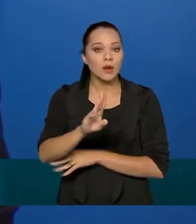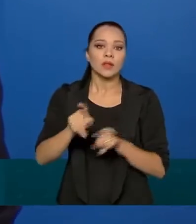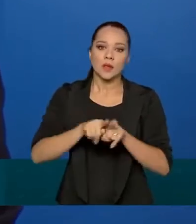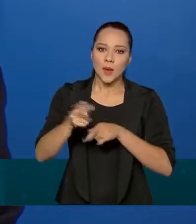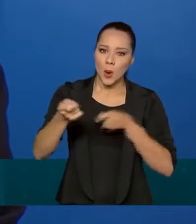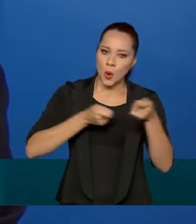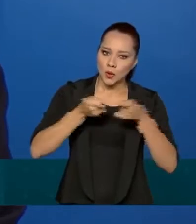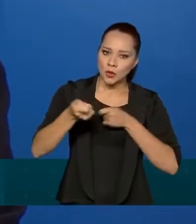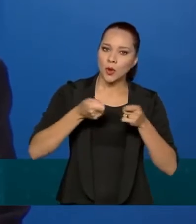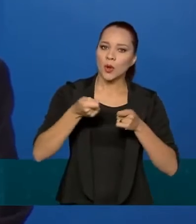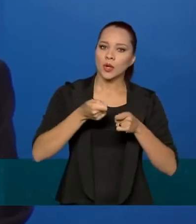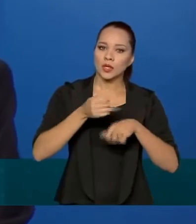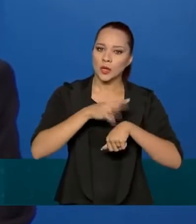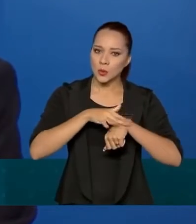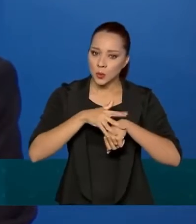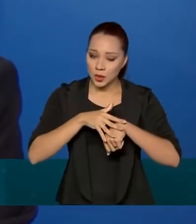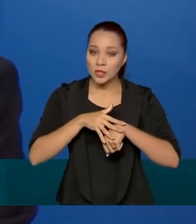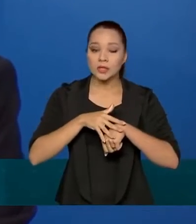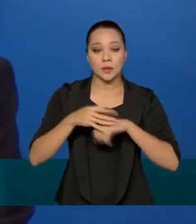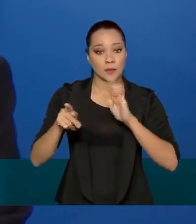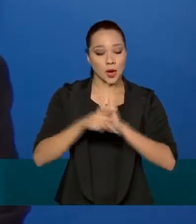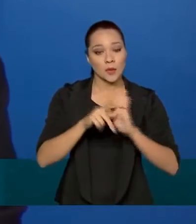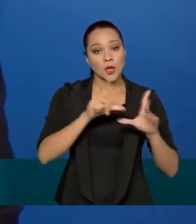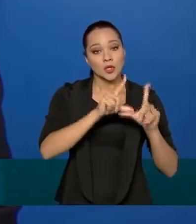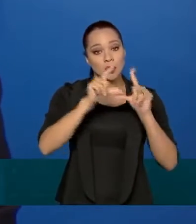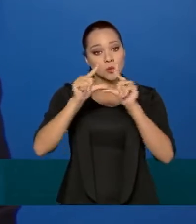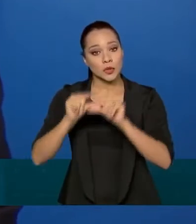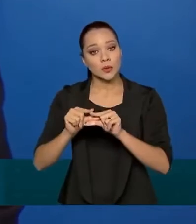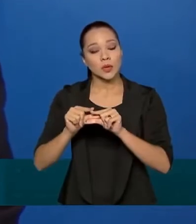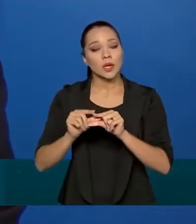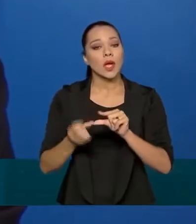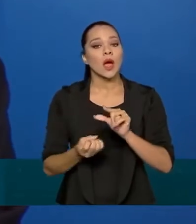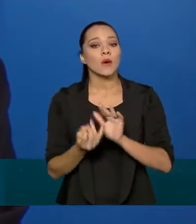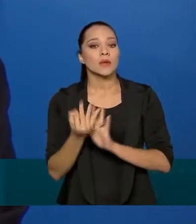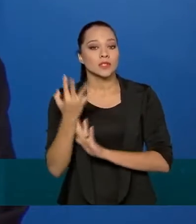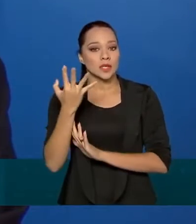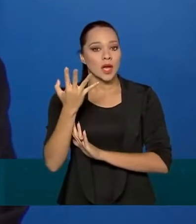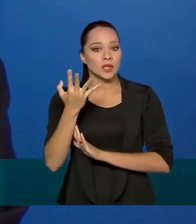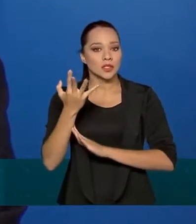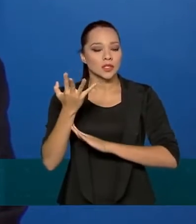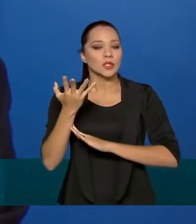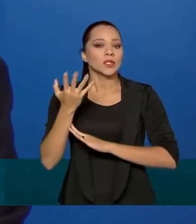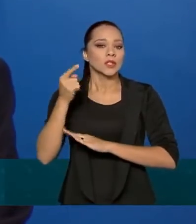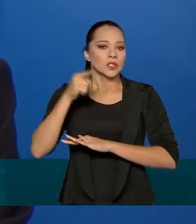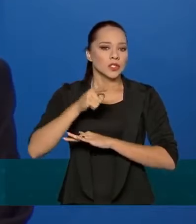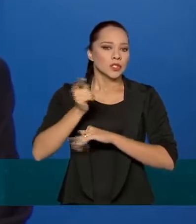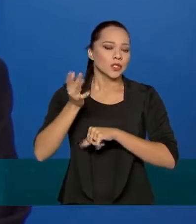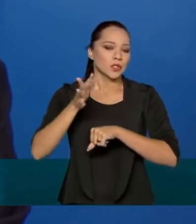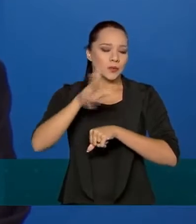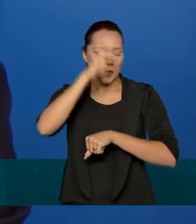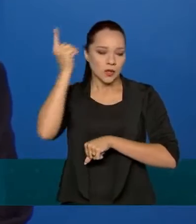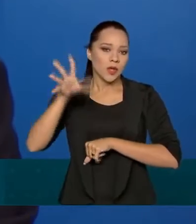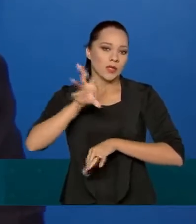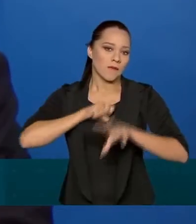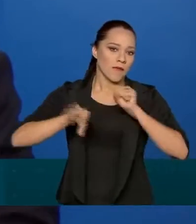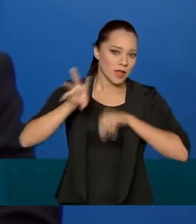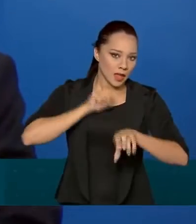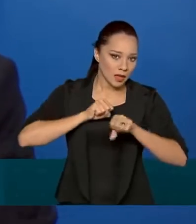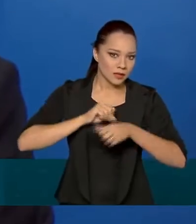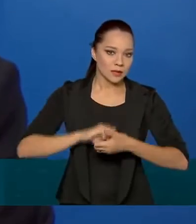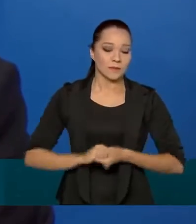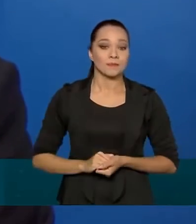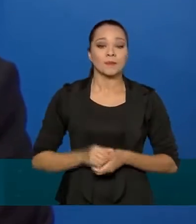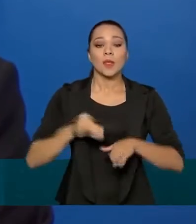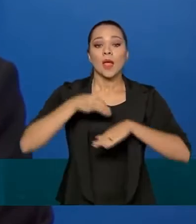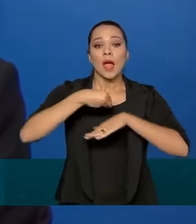controle epidemiológico próprio, reduzir o número de casos que pressionam o nosso sistema de saúde. A